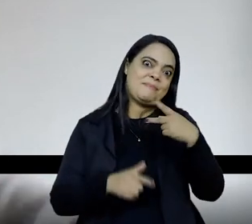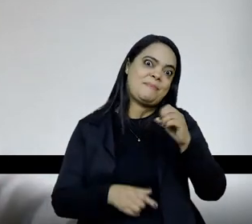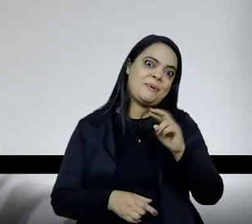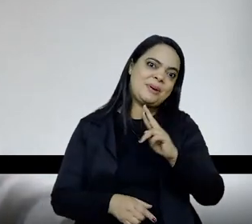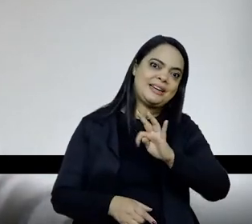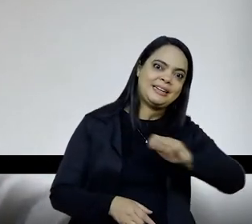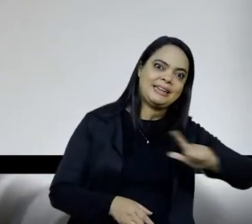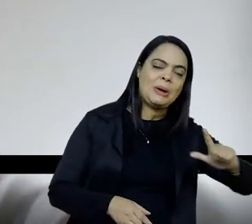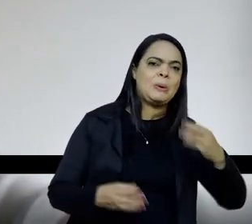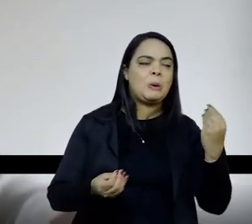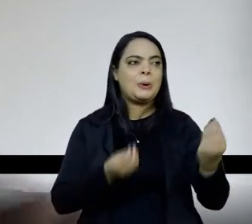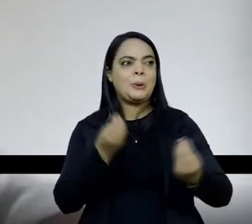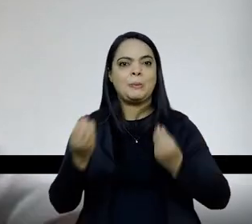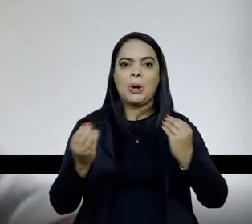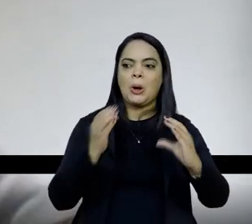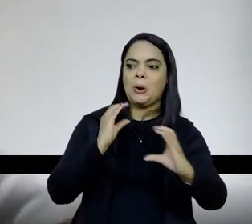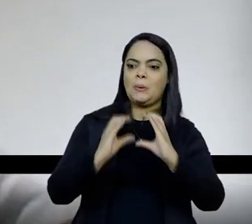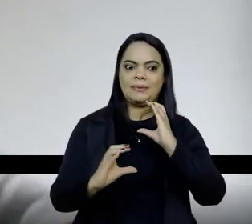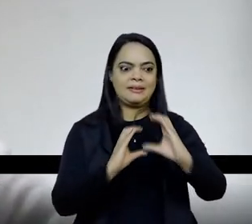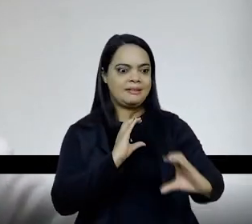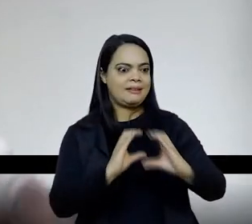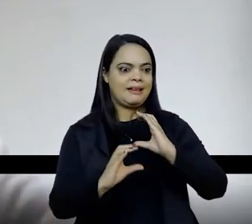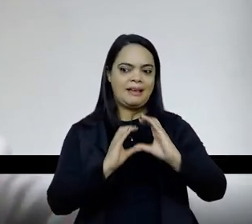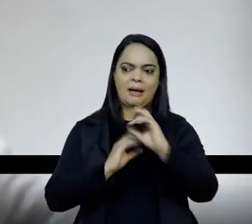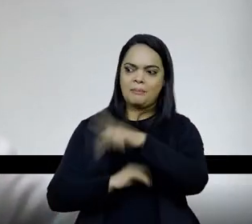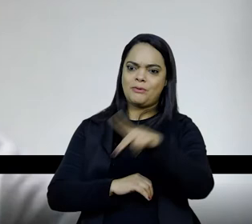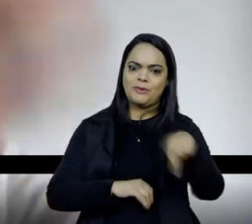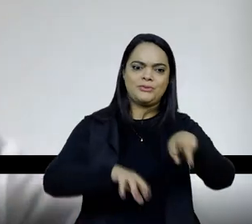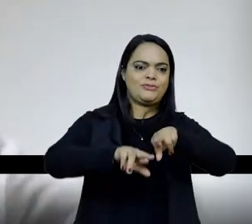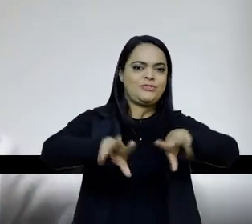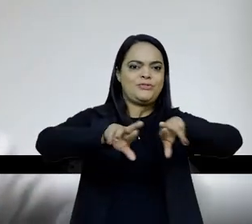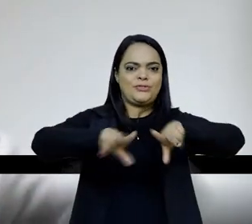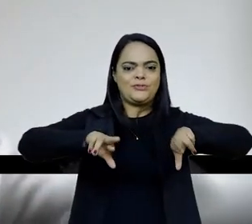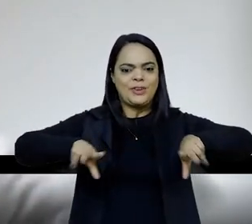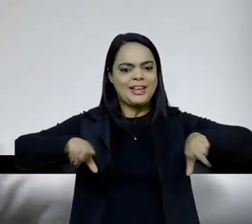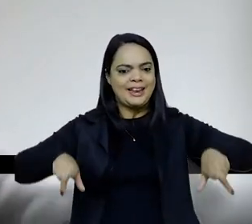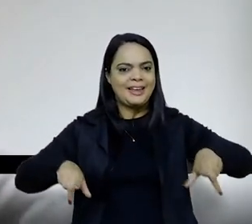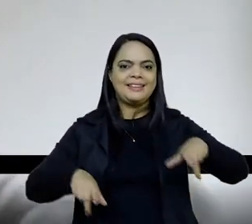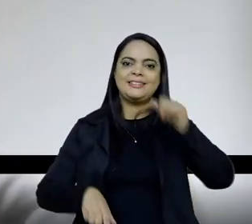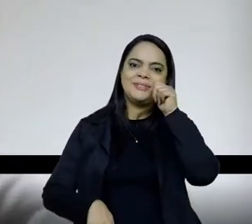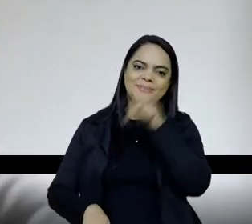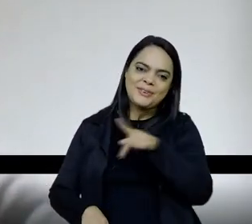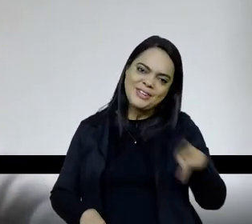distintas professoras, e até, e até com os professores, né,